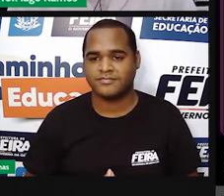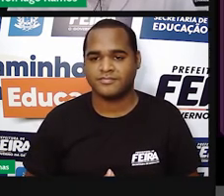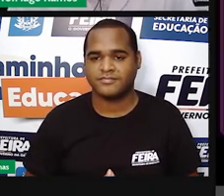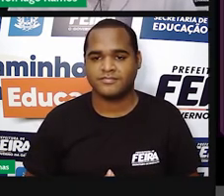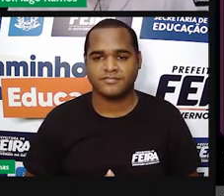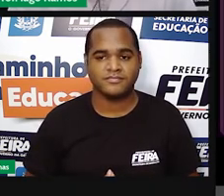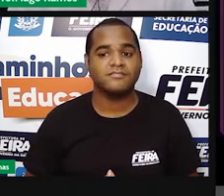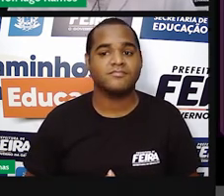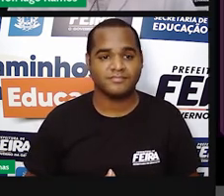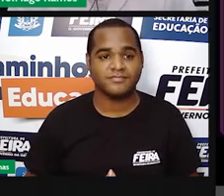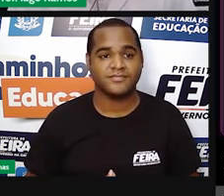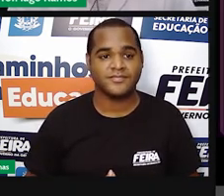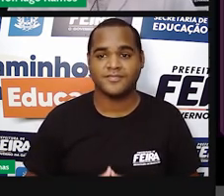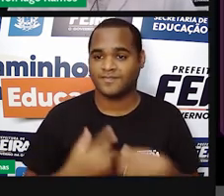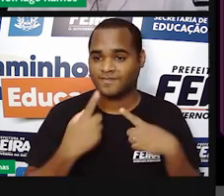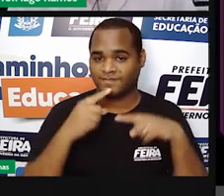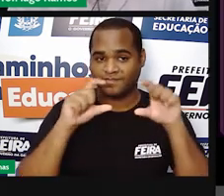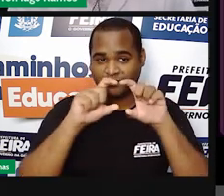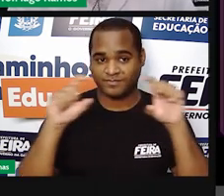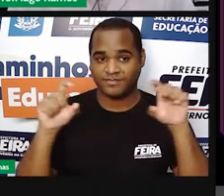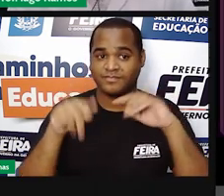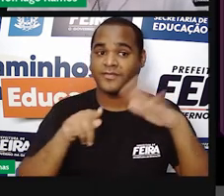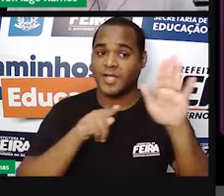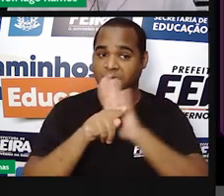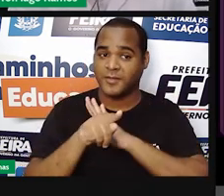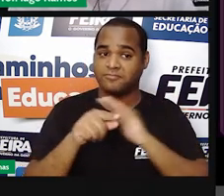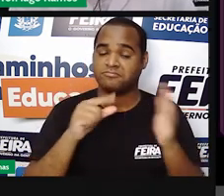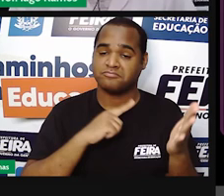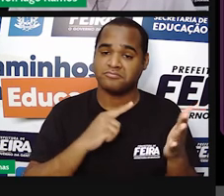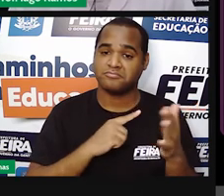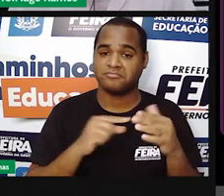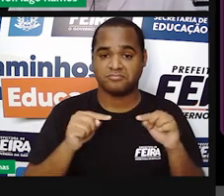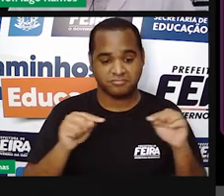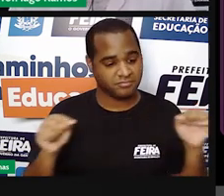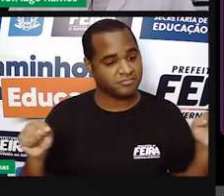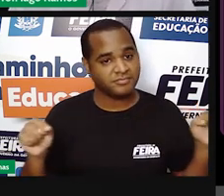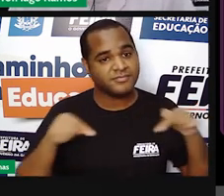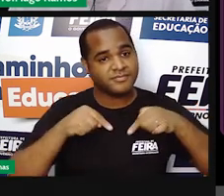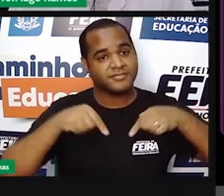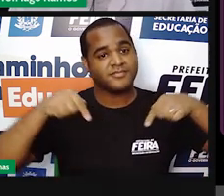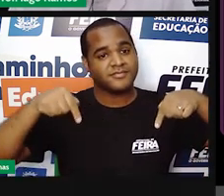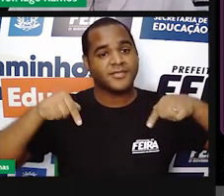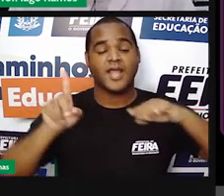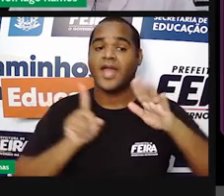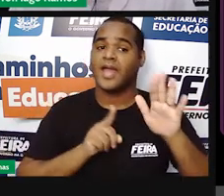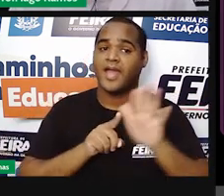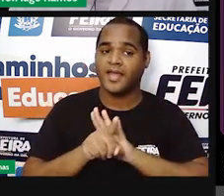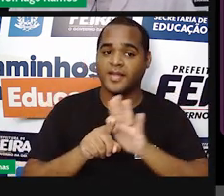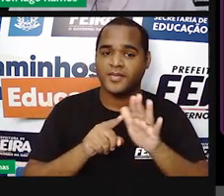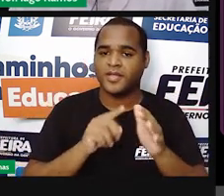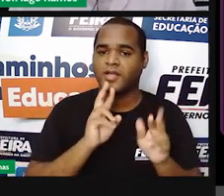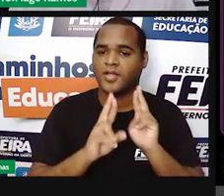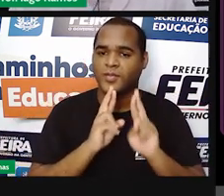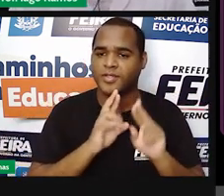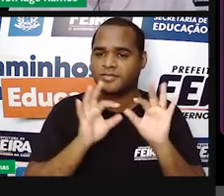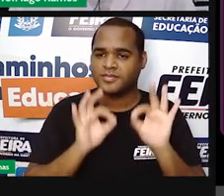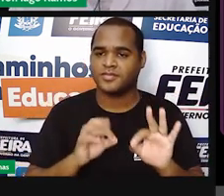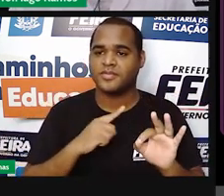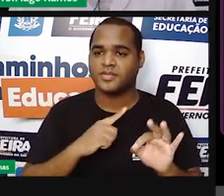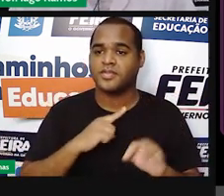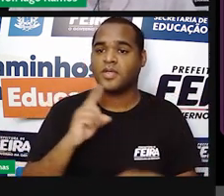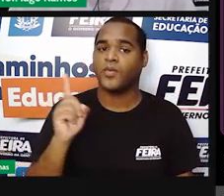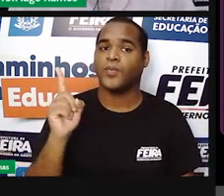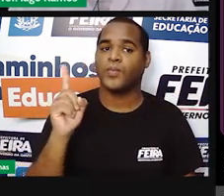e aí aparecendo essa pergunta existem opções de resposta, você escolhe, aqui em cima vai